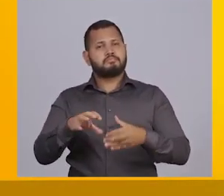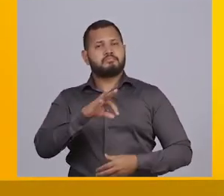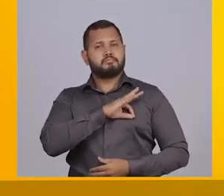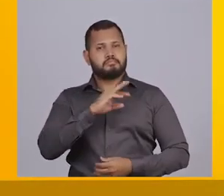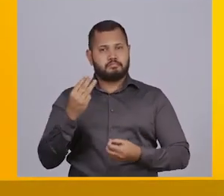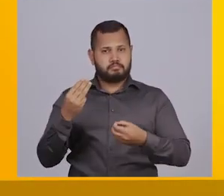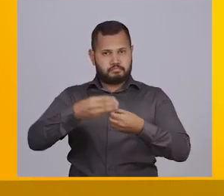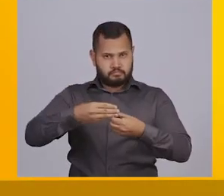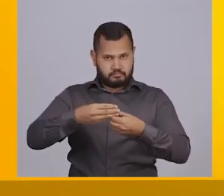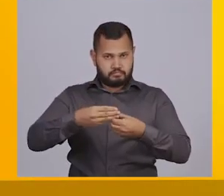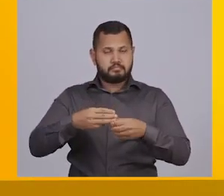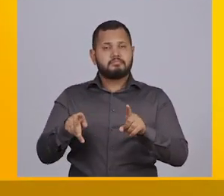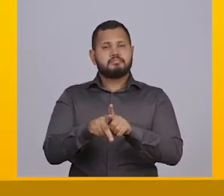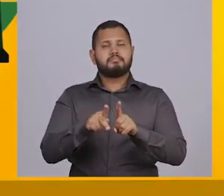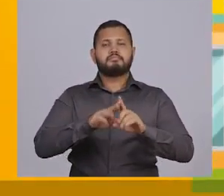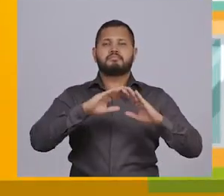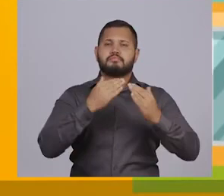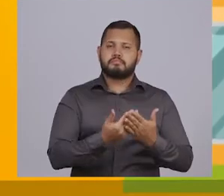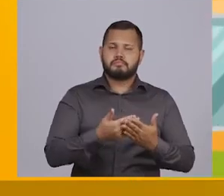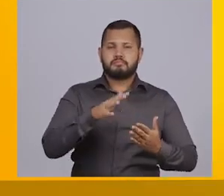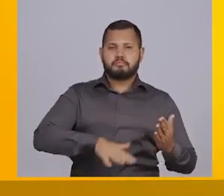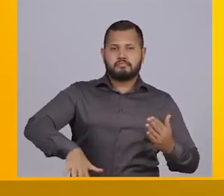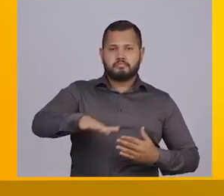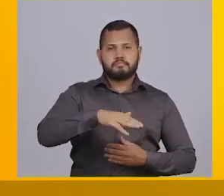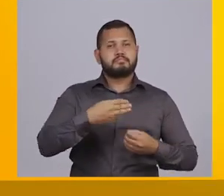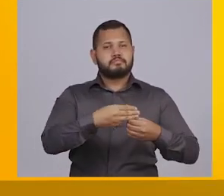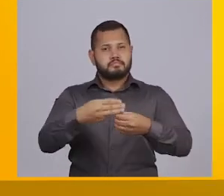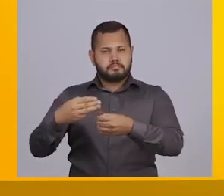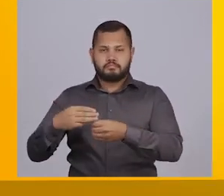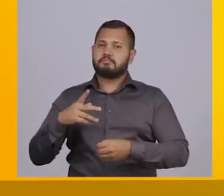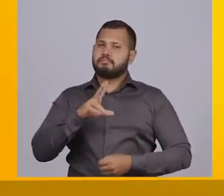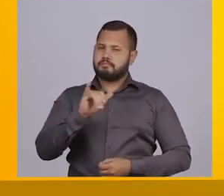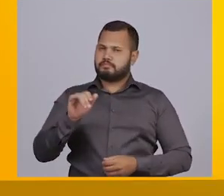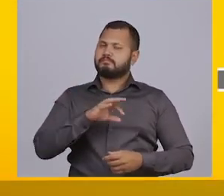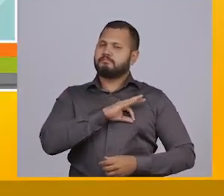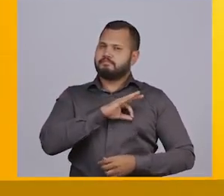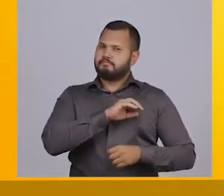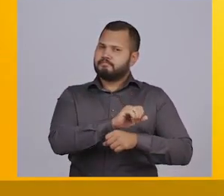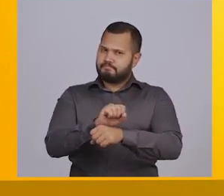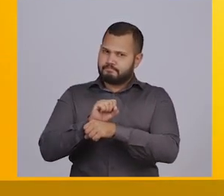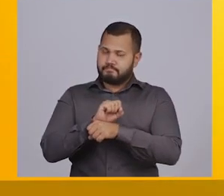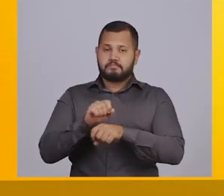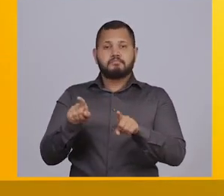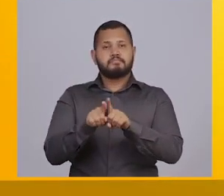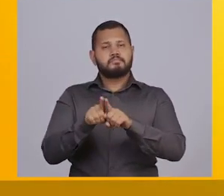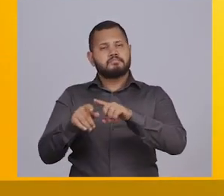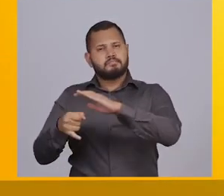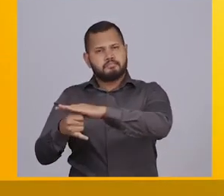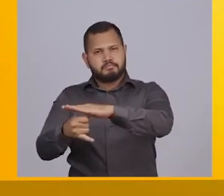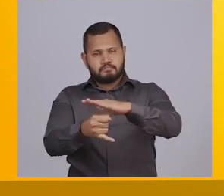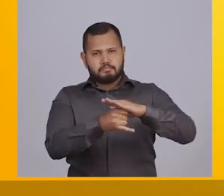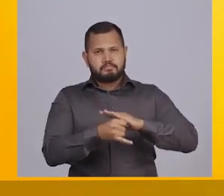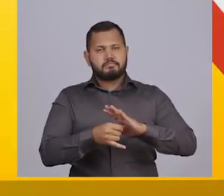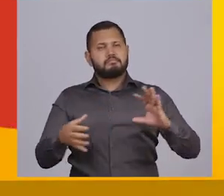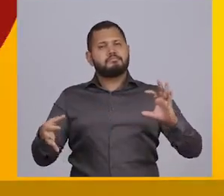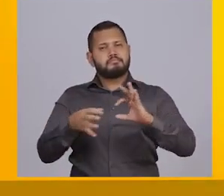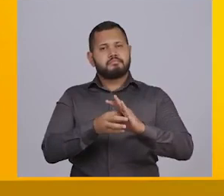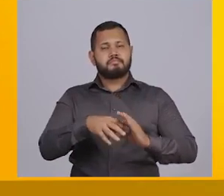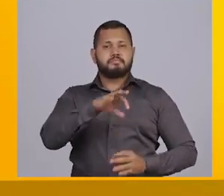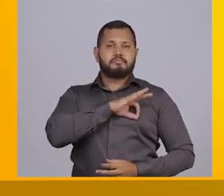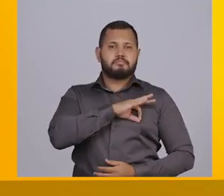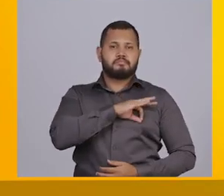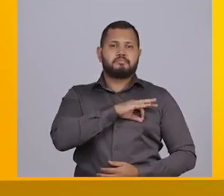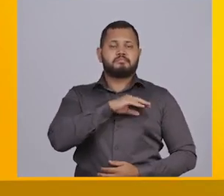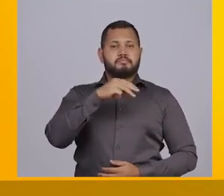treinar e equipar a Guarda Municipal. Proteção das escolas e espaços municipais. Central de Câmeras de Vigilância.